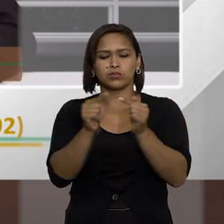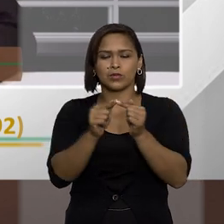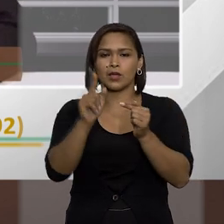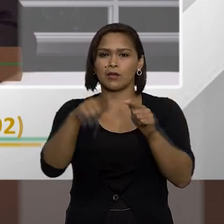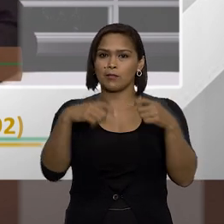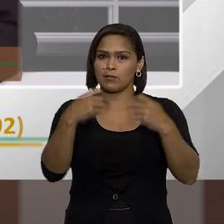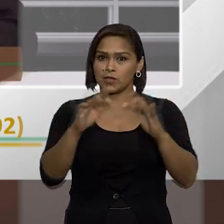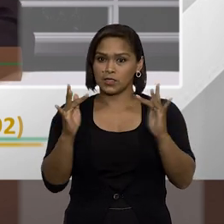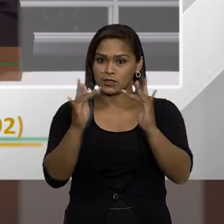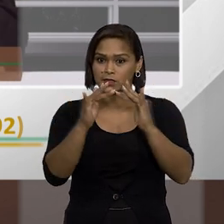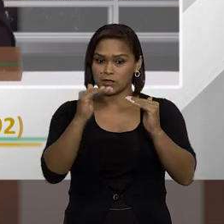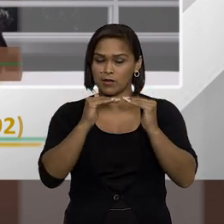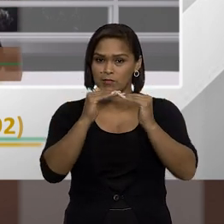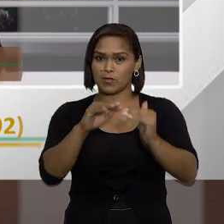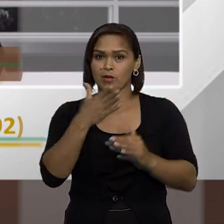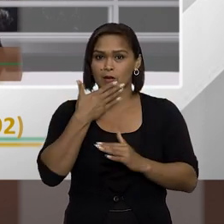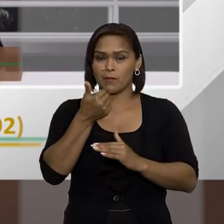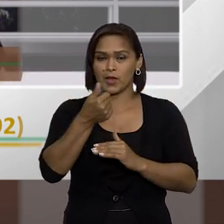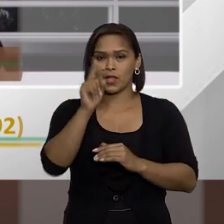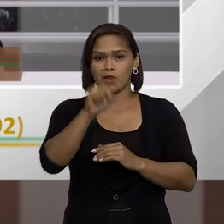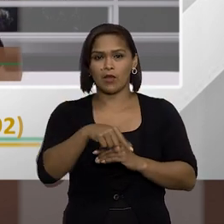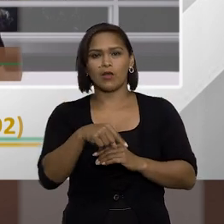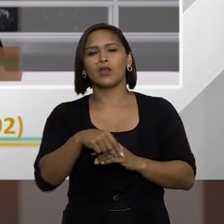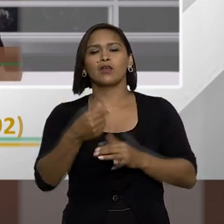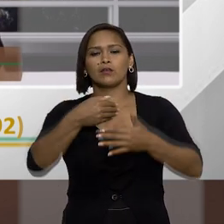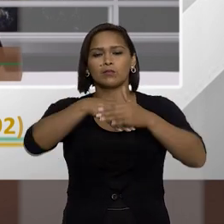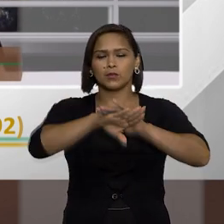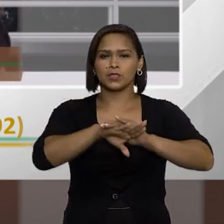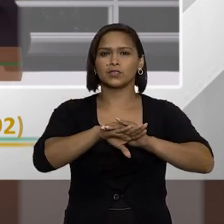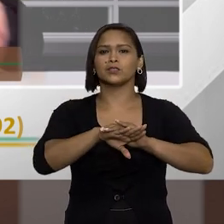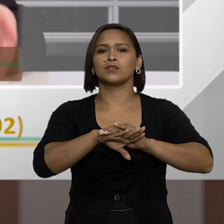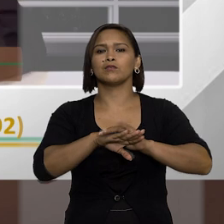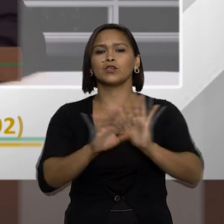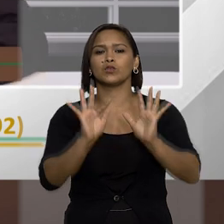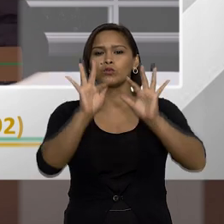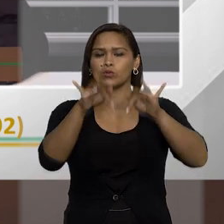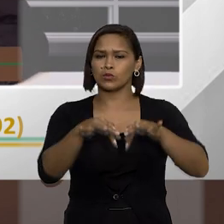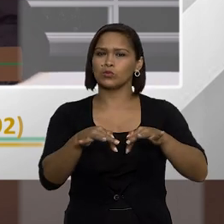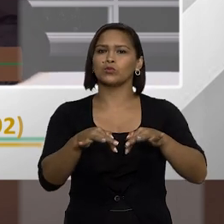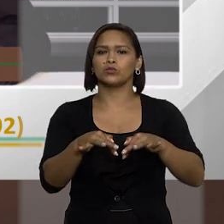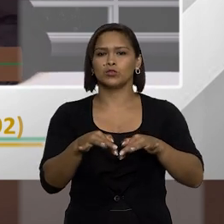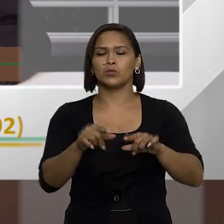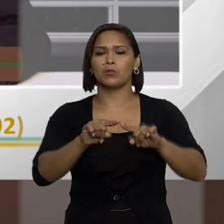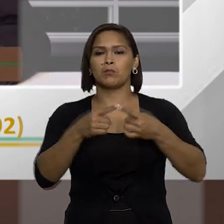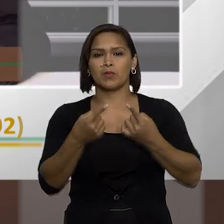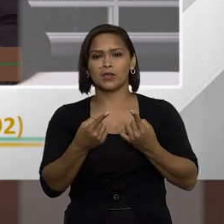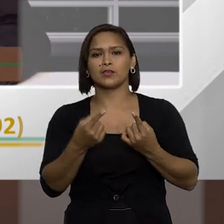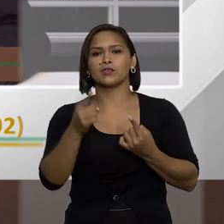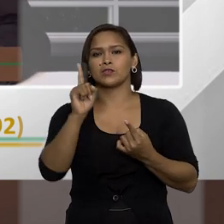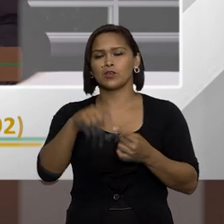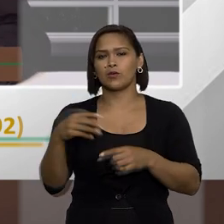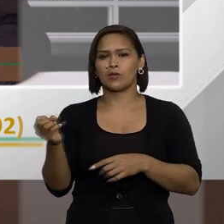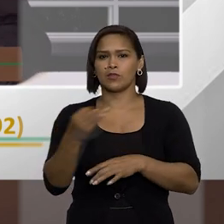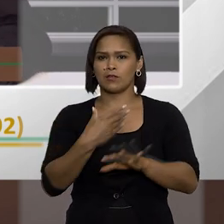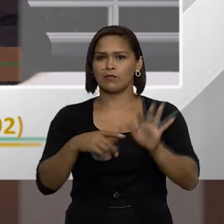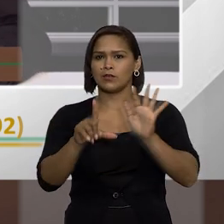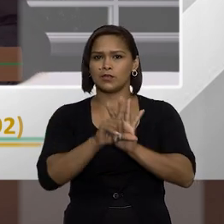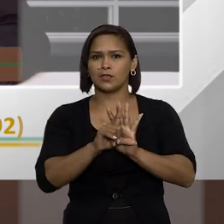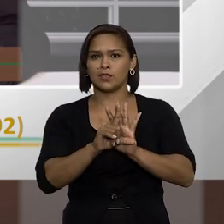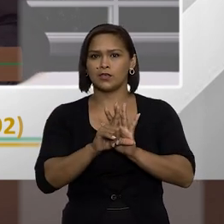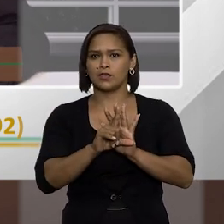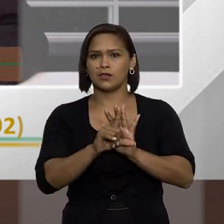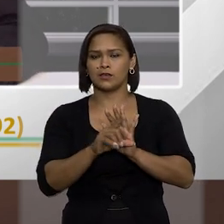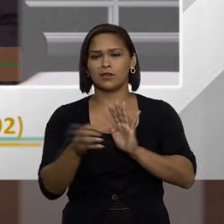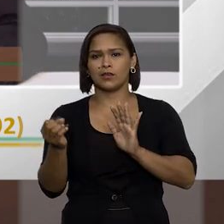consolidadas o melhor posicionamento seria que prescrevesse do último mandato só que com a nova lei